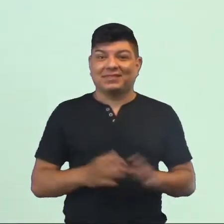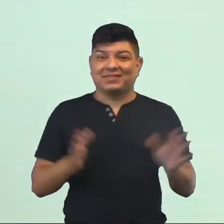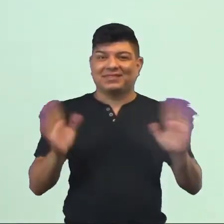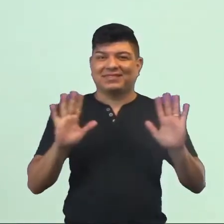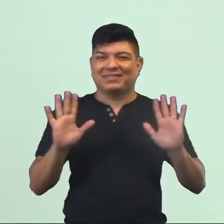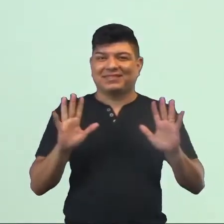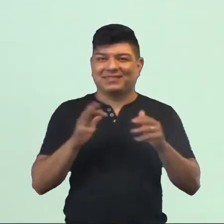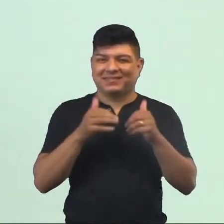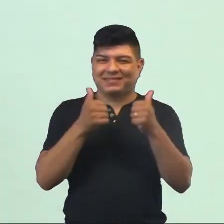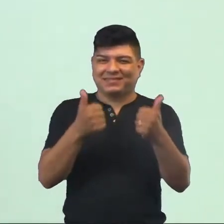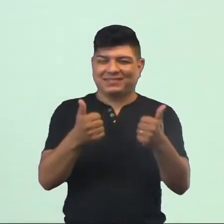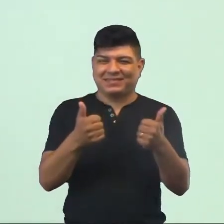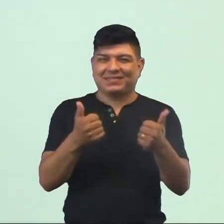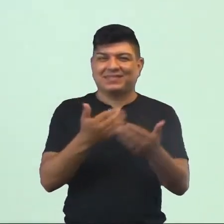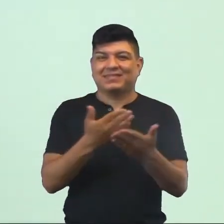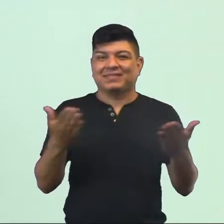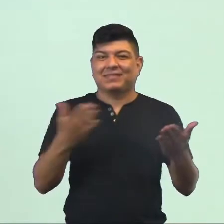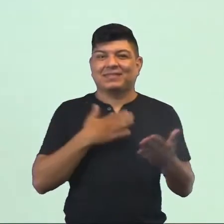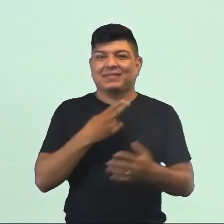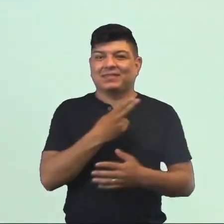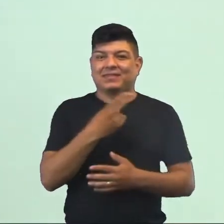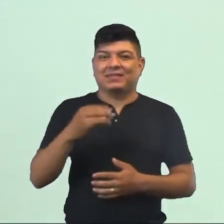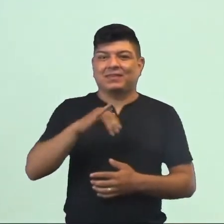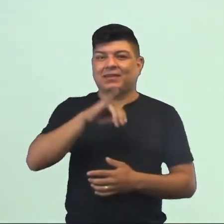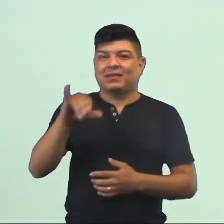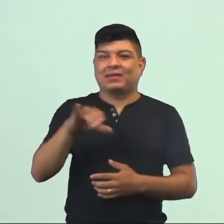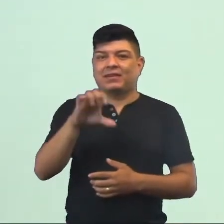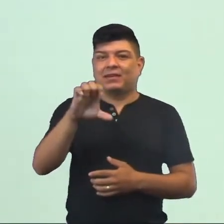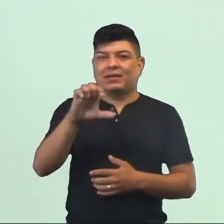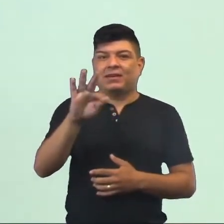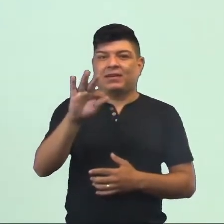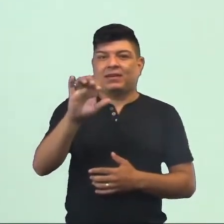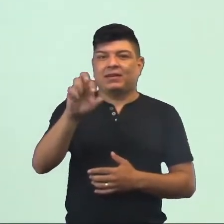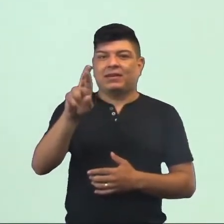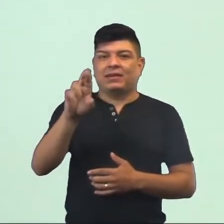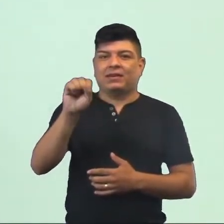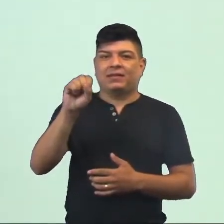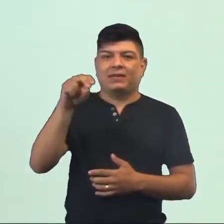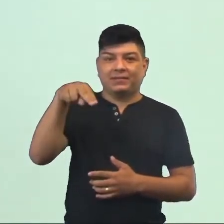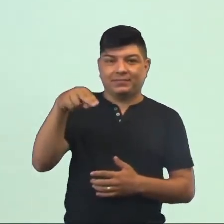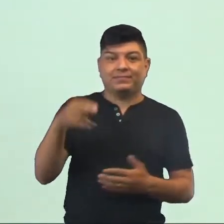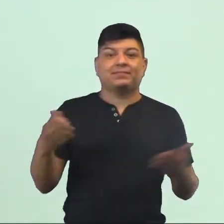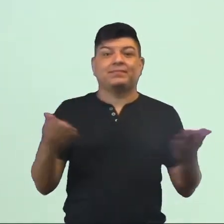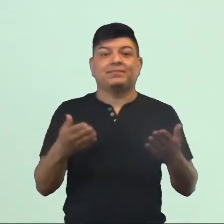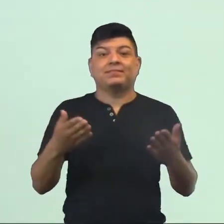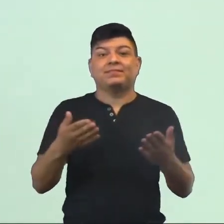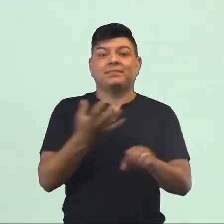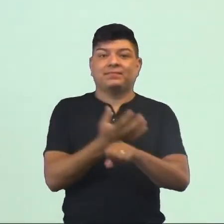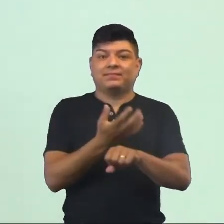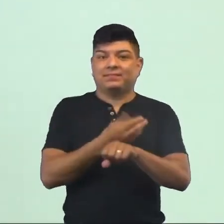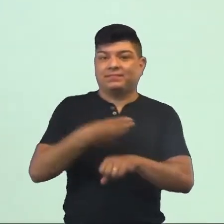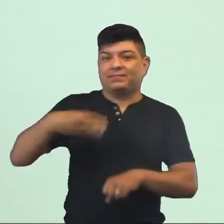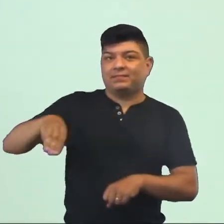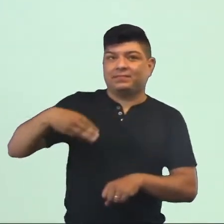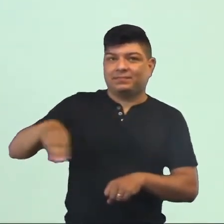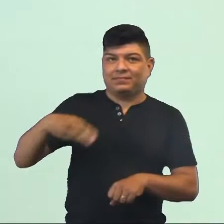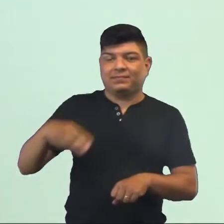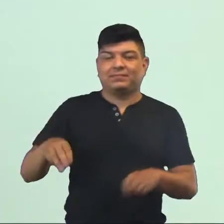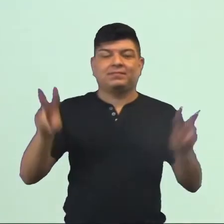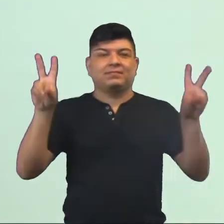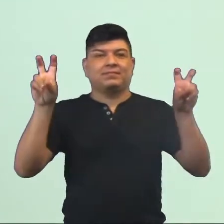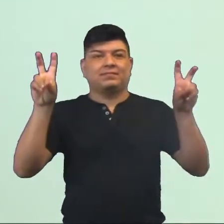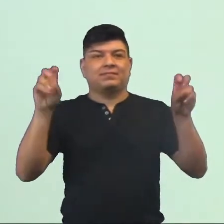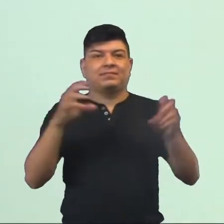Olá pessoal, tudo bom com vocês? Eu sou o professor Jefferson de matemática e hoje vamos ter a aula de adição e subtração de números